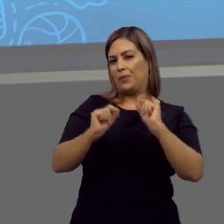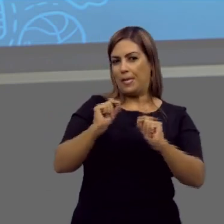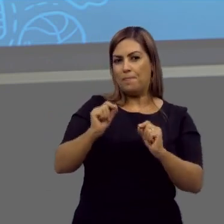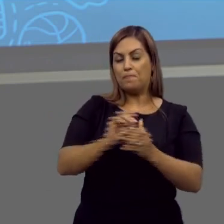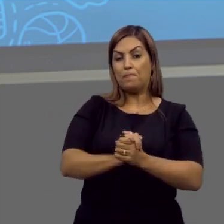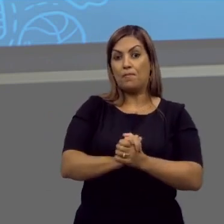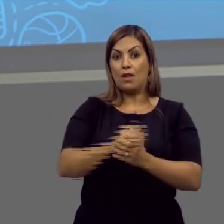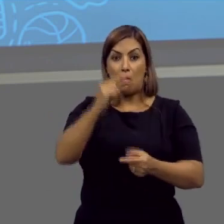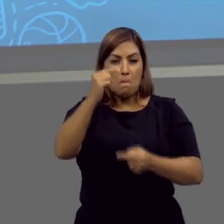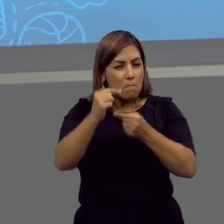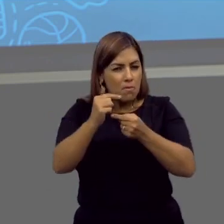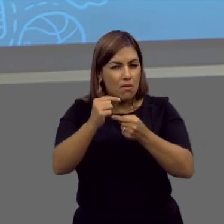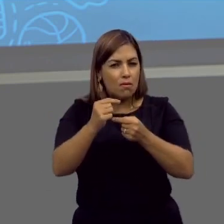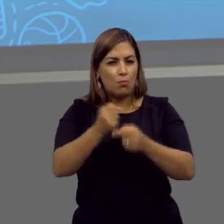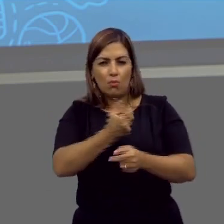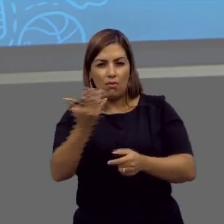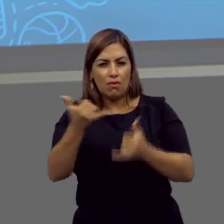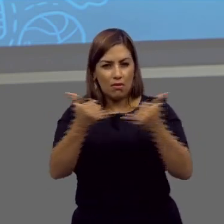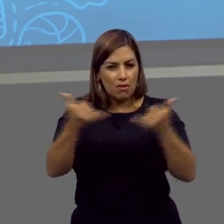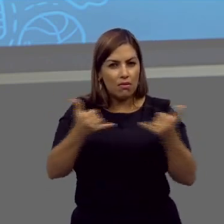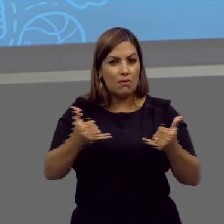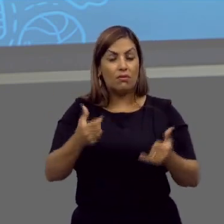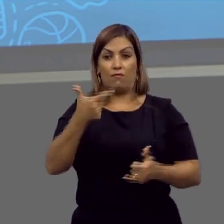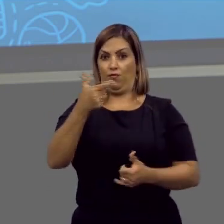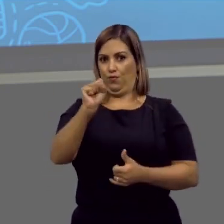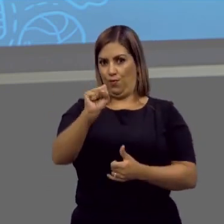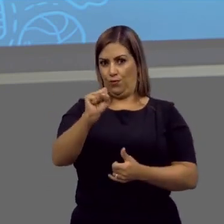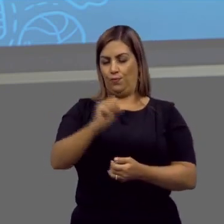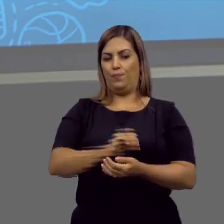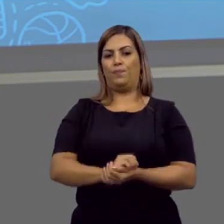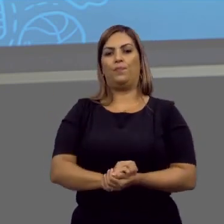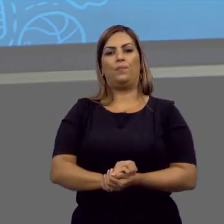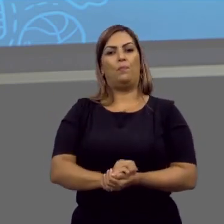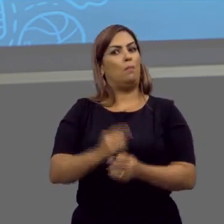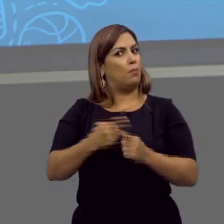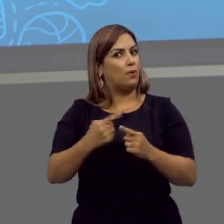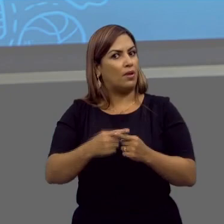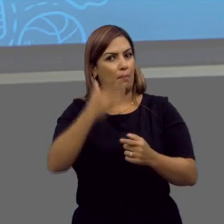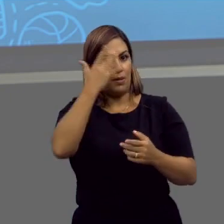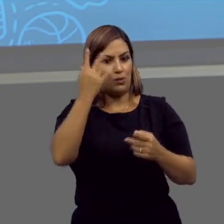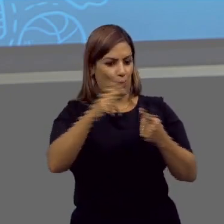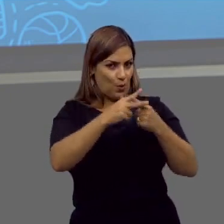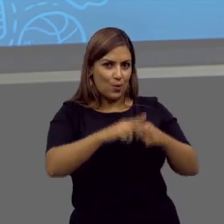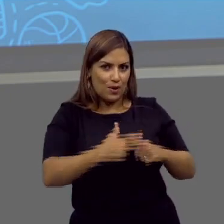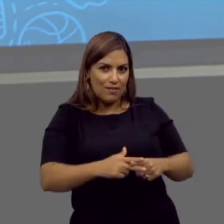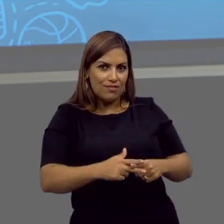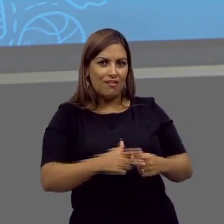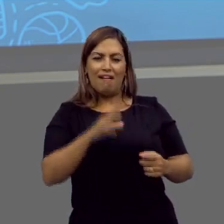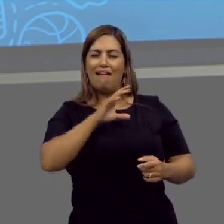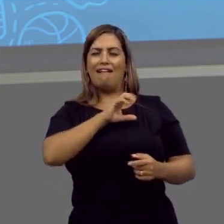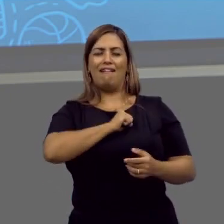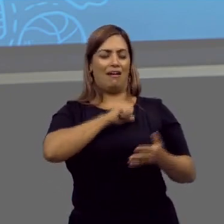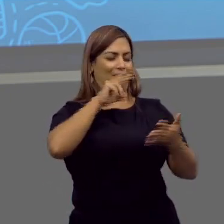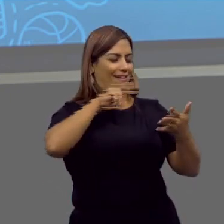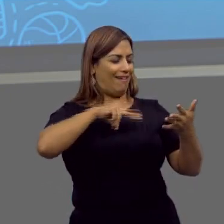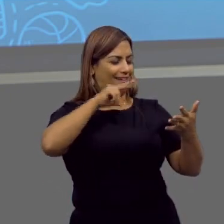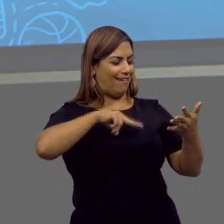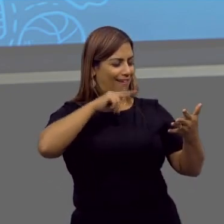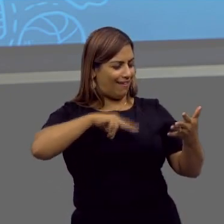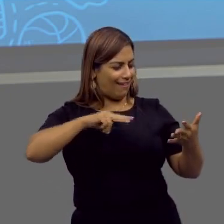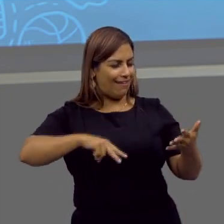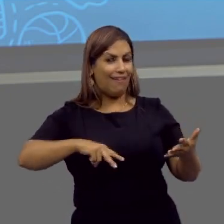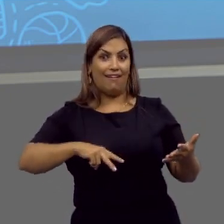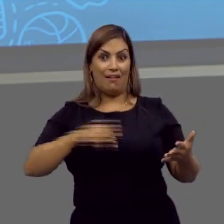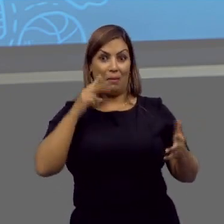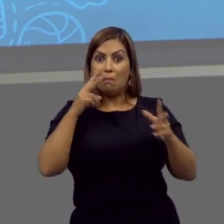o seguinte, o mínimo aí, nessa quantidade de linhas, seria de 28, tá? Porque o corretor ama a possibilidade de ler